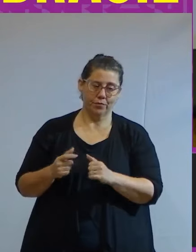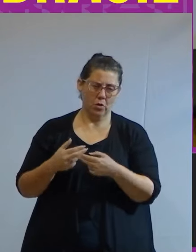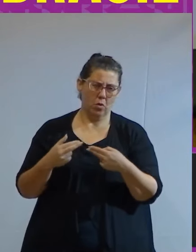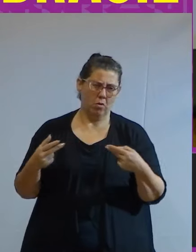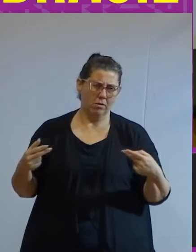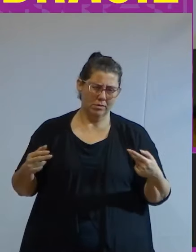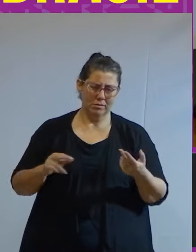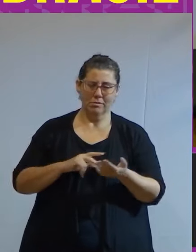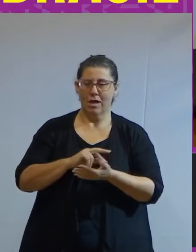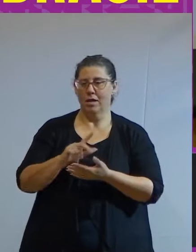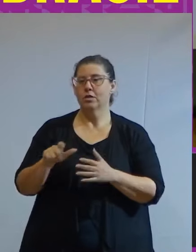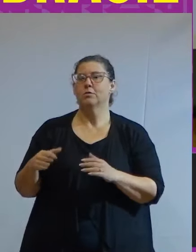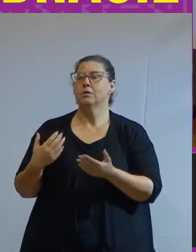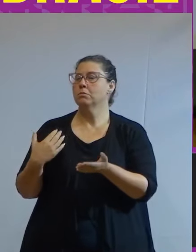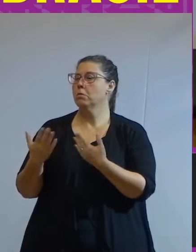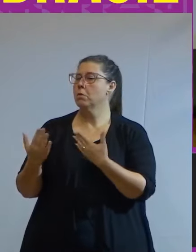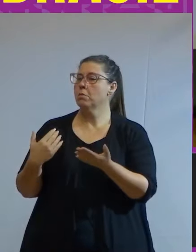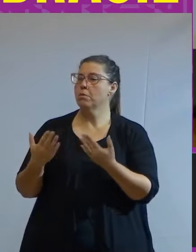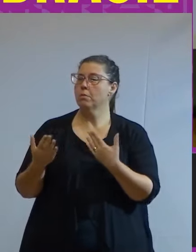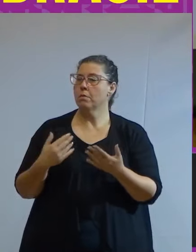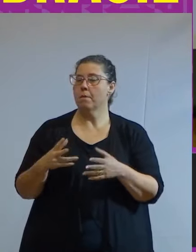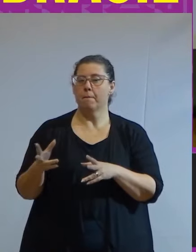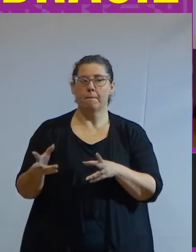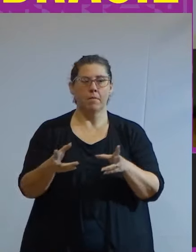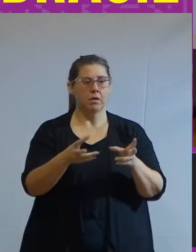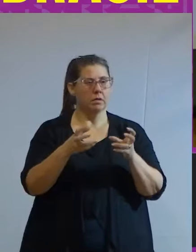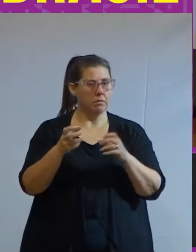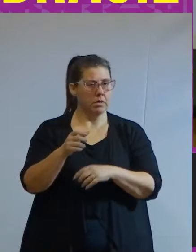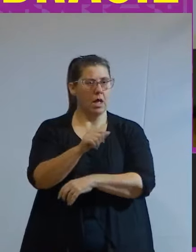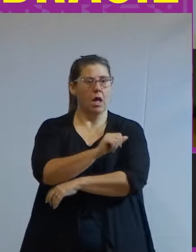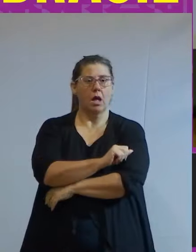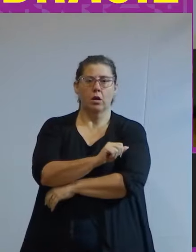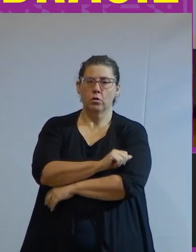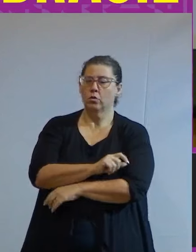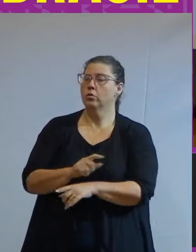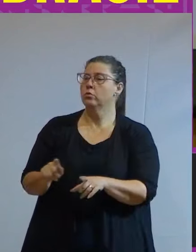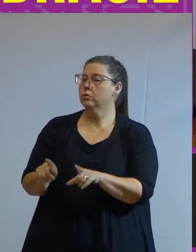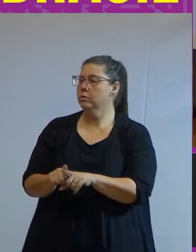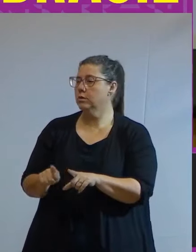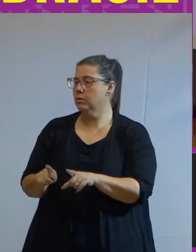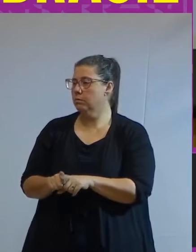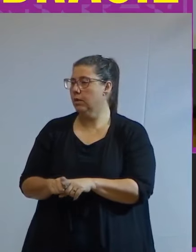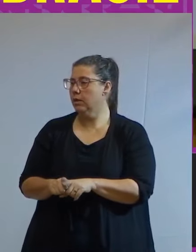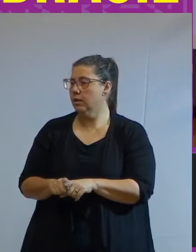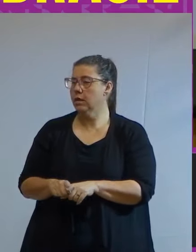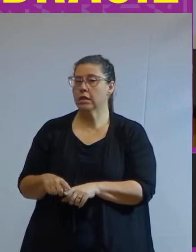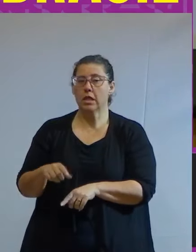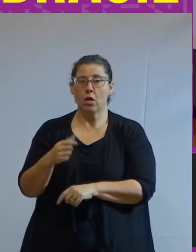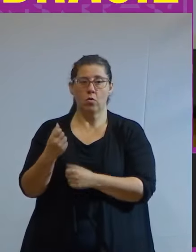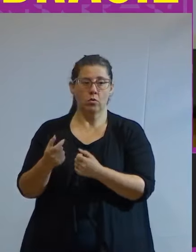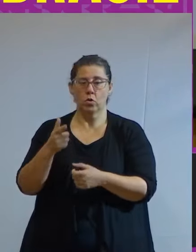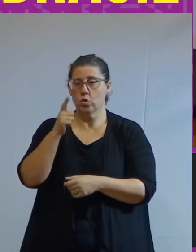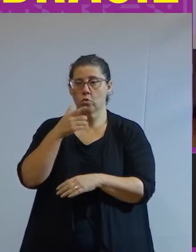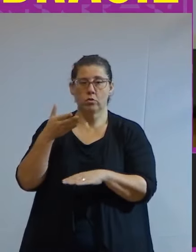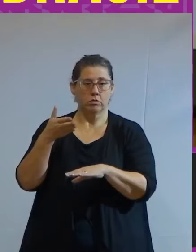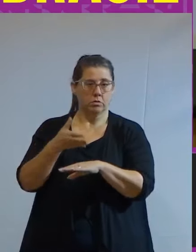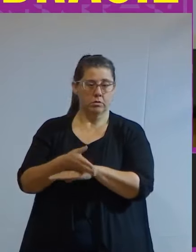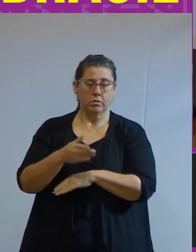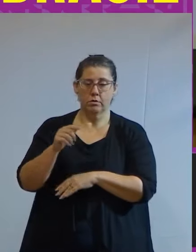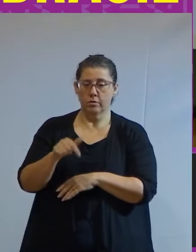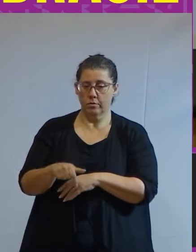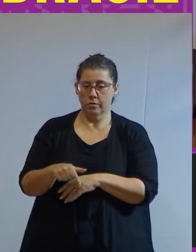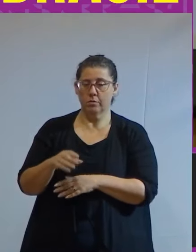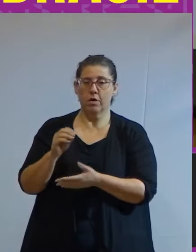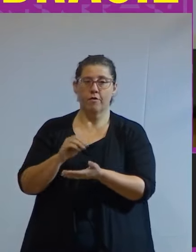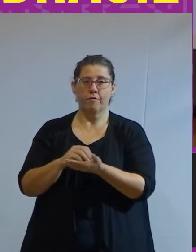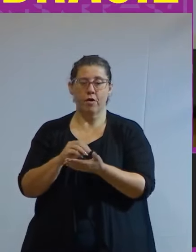precisa se conversar percebo aqui que tem muitos alunos e também teve alguns alunos que não conseguiram estar aqui por N fatores por essa